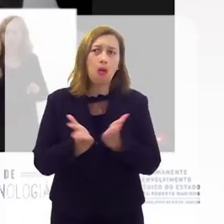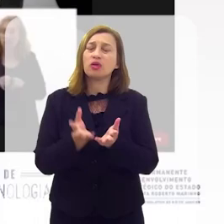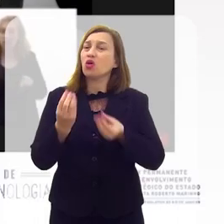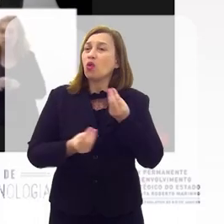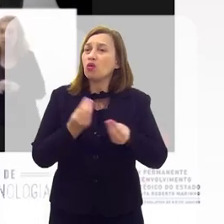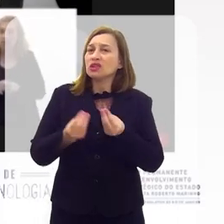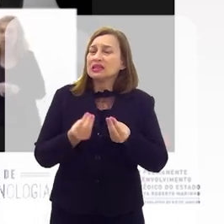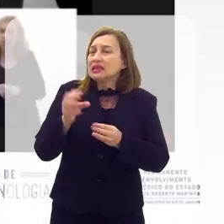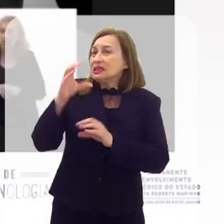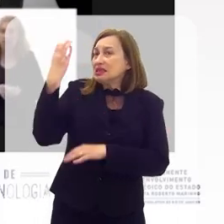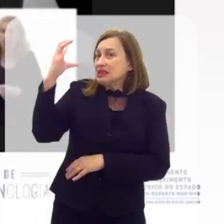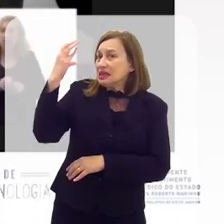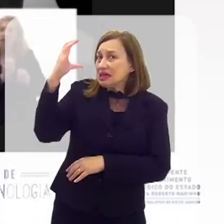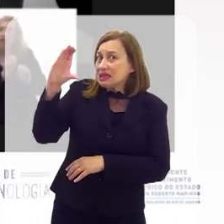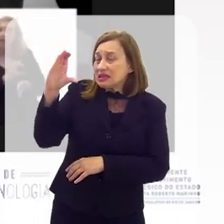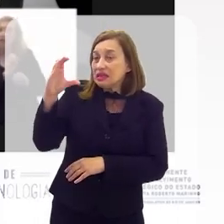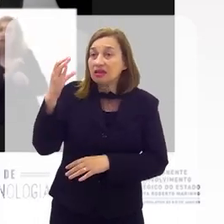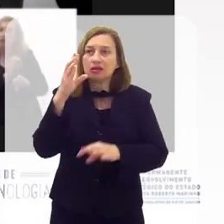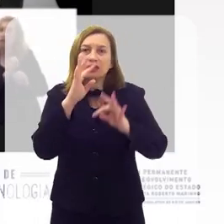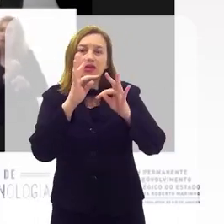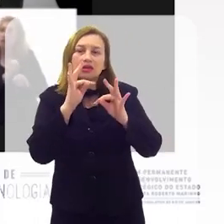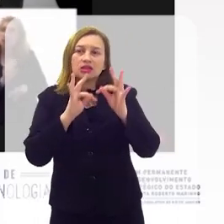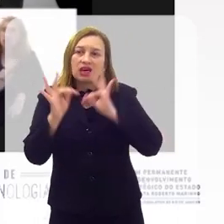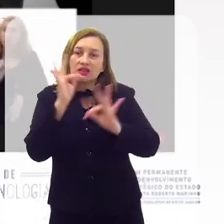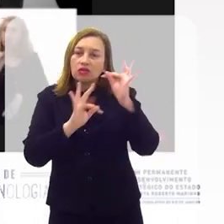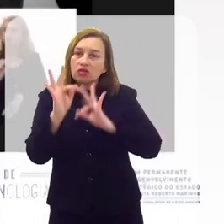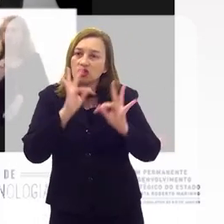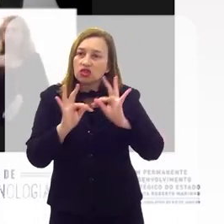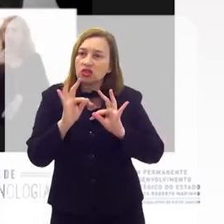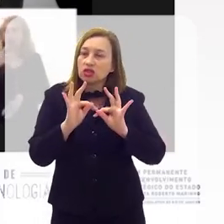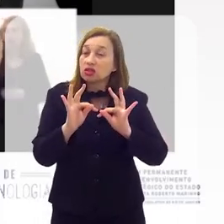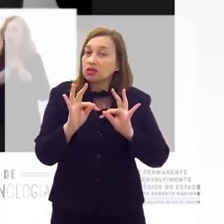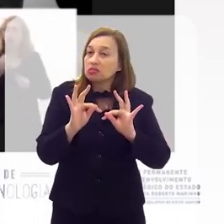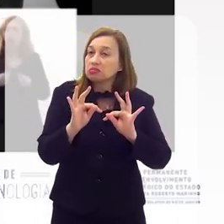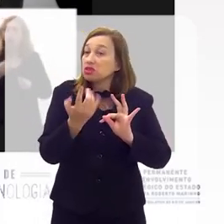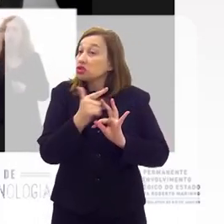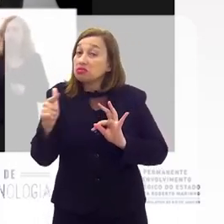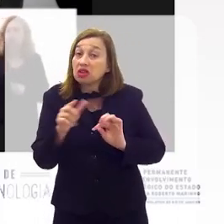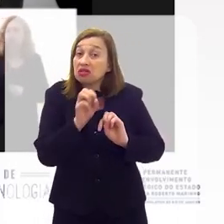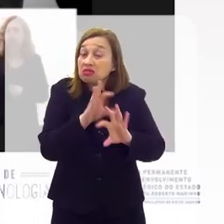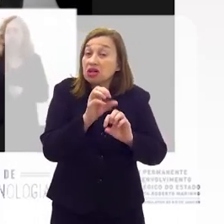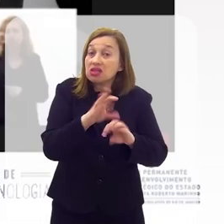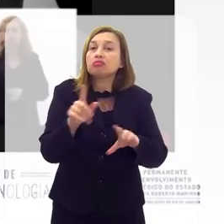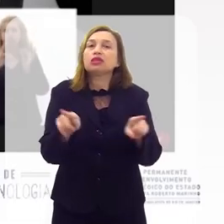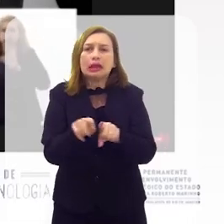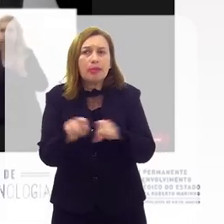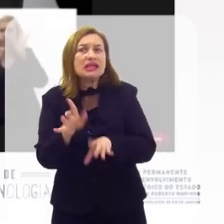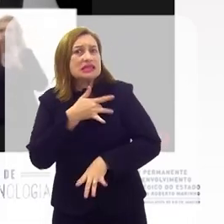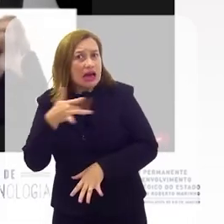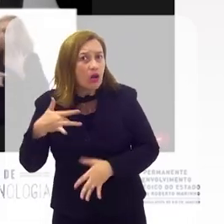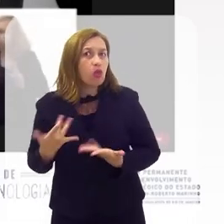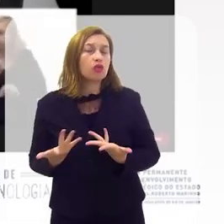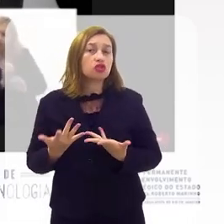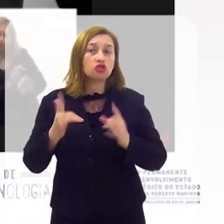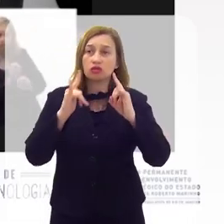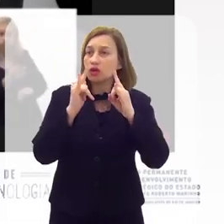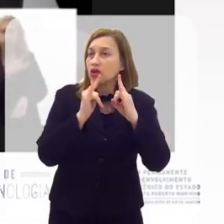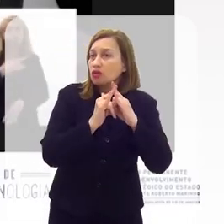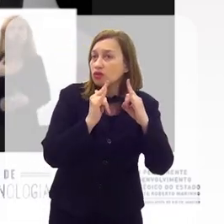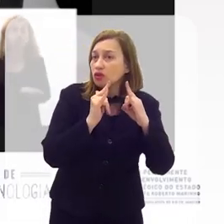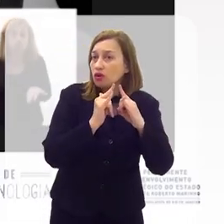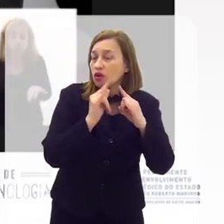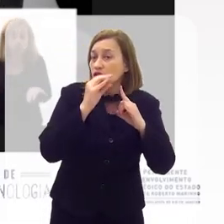você, Valdeque. A questão da educação está muito pouco colocada. E como é que a gente faz ciência, tecnologia e inovação sem educação? E saúde, Reinaldo?